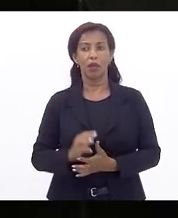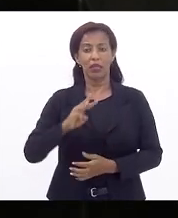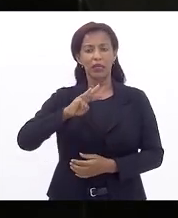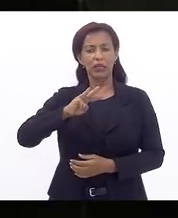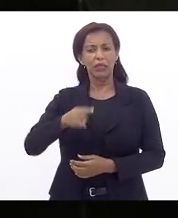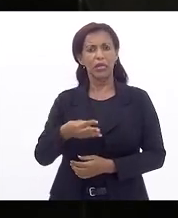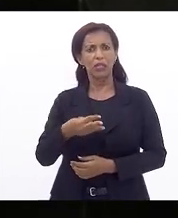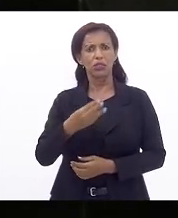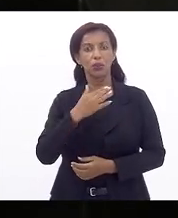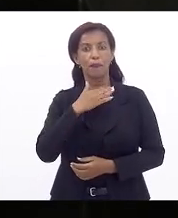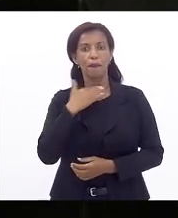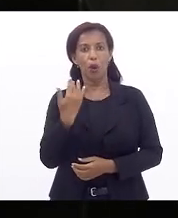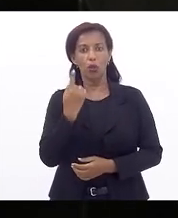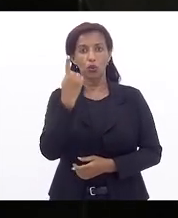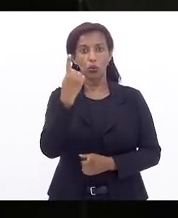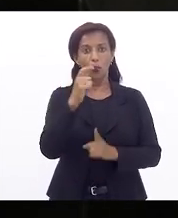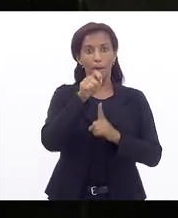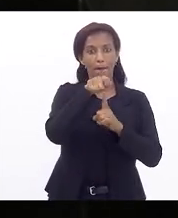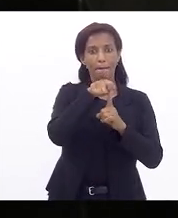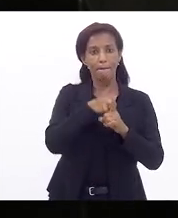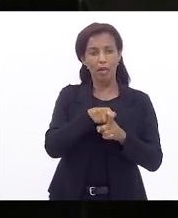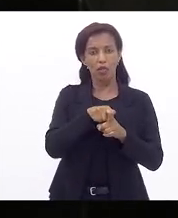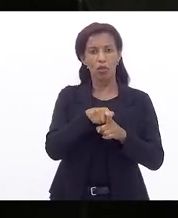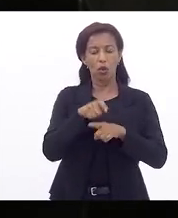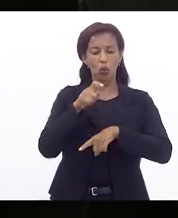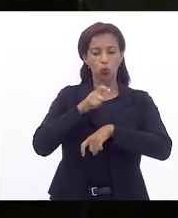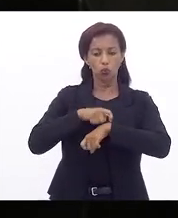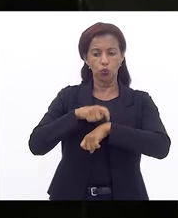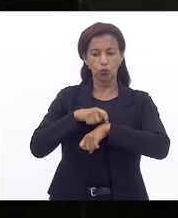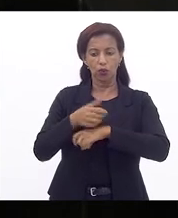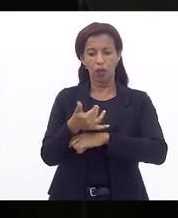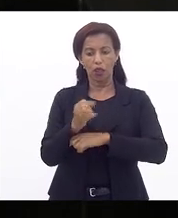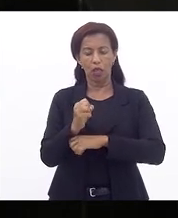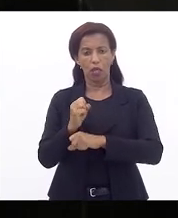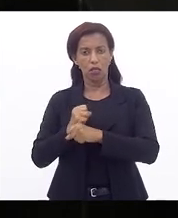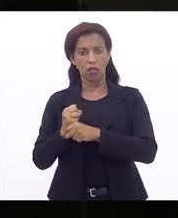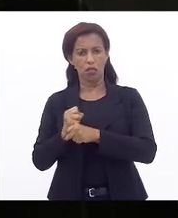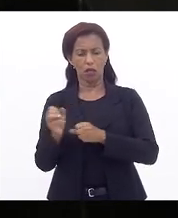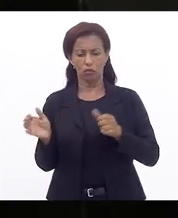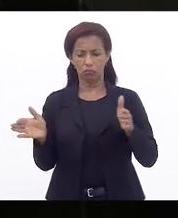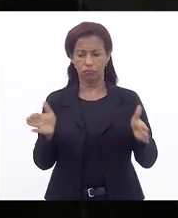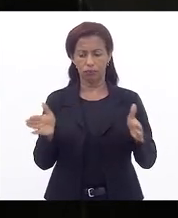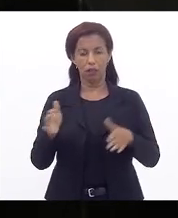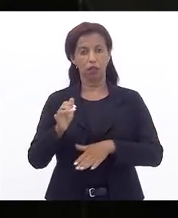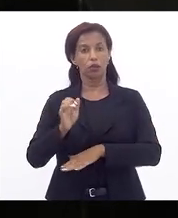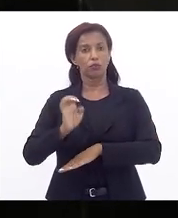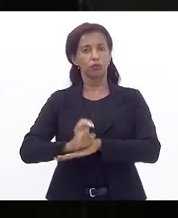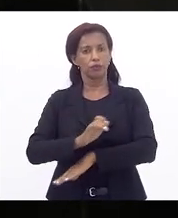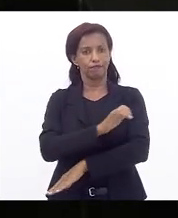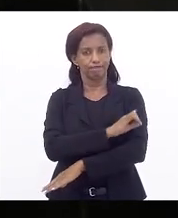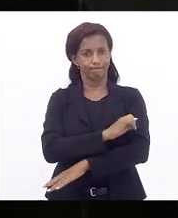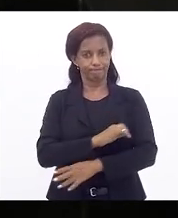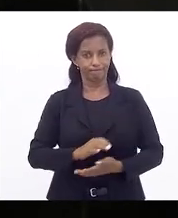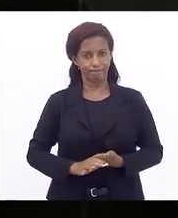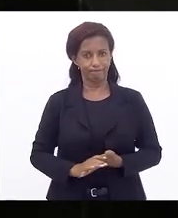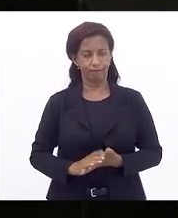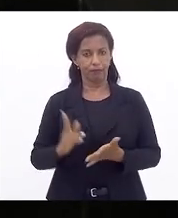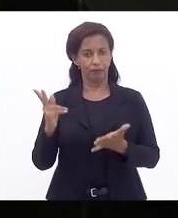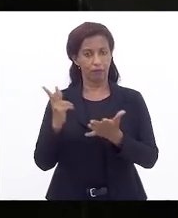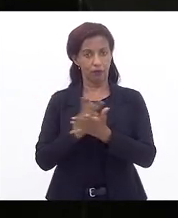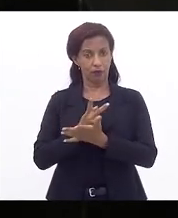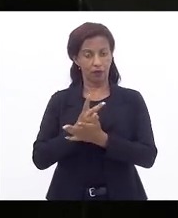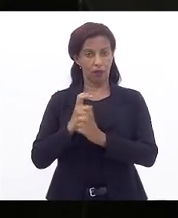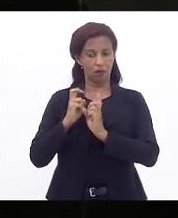mortes por mês no intervalo de 10 anos no Rio de Janeiro atropelamento ferroviário.